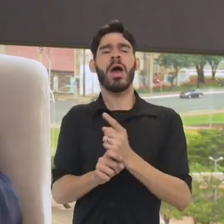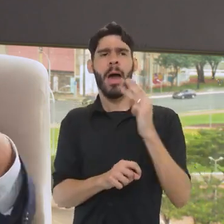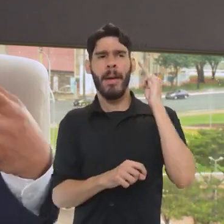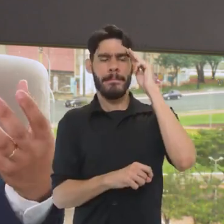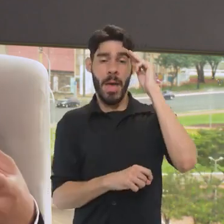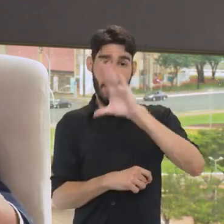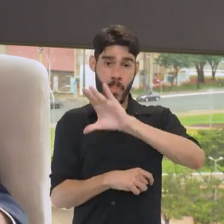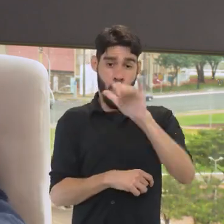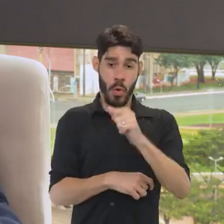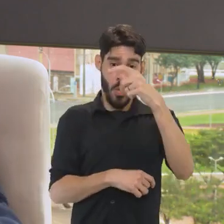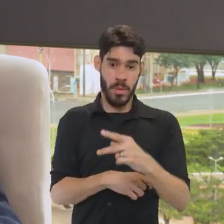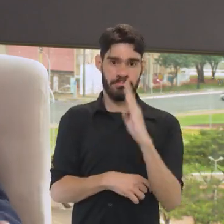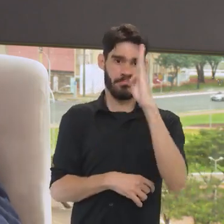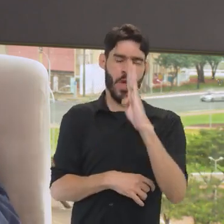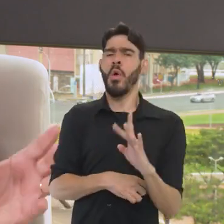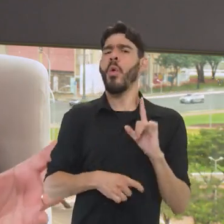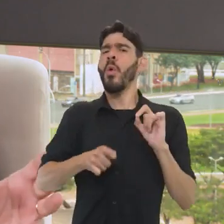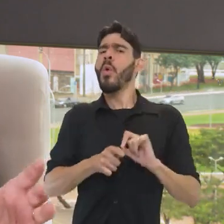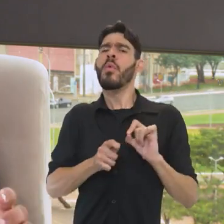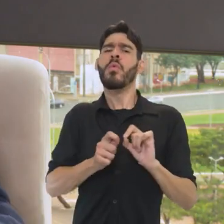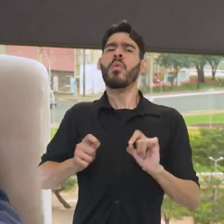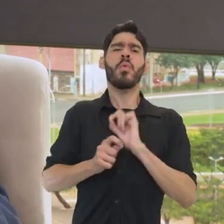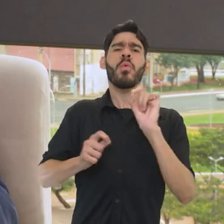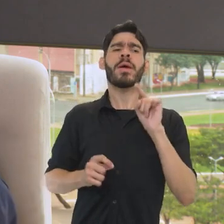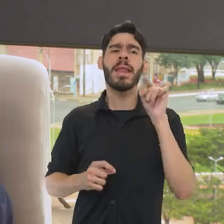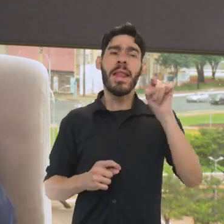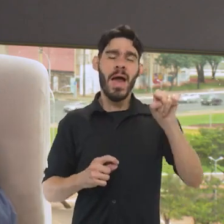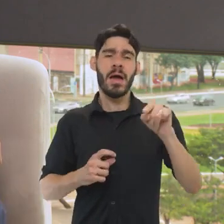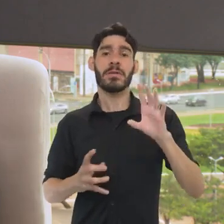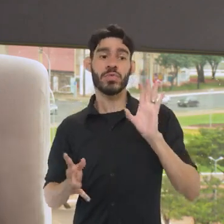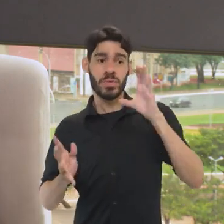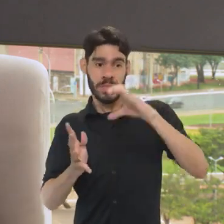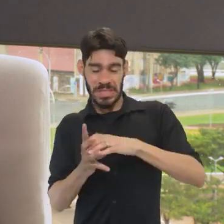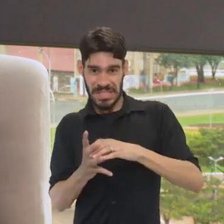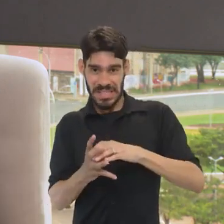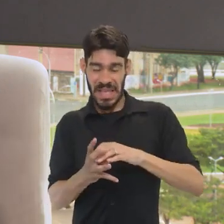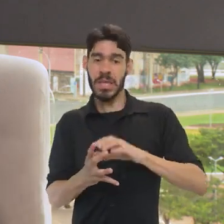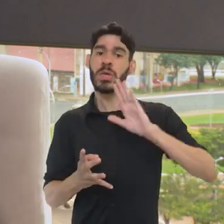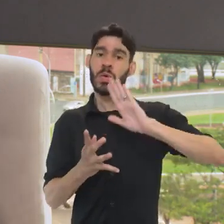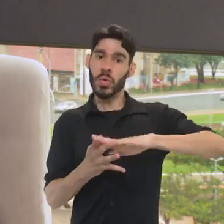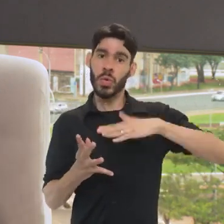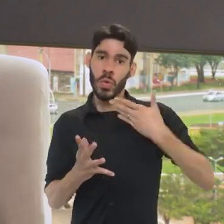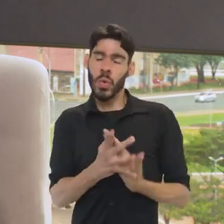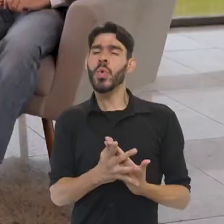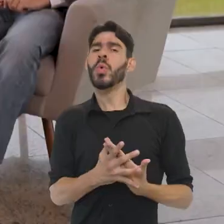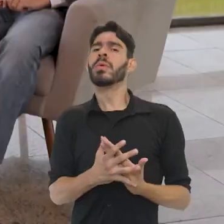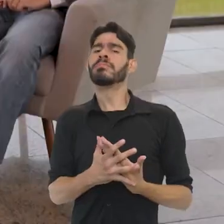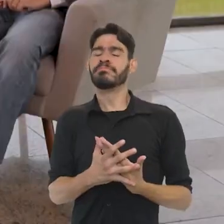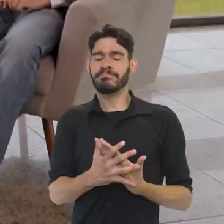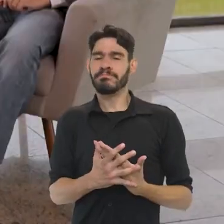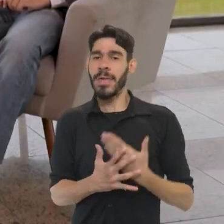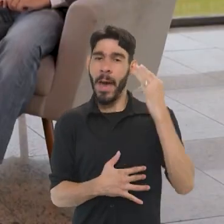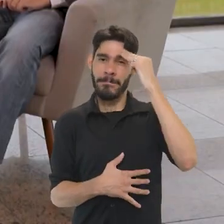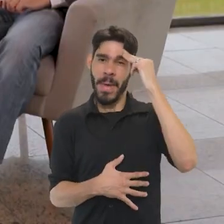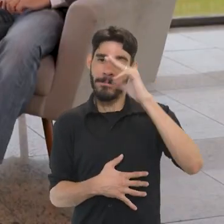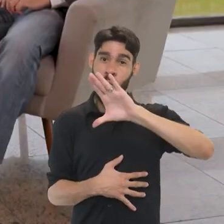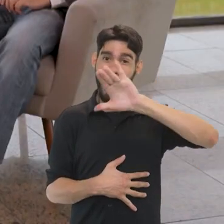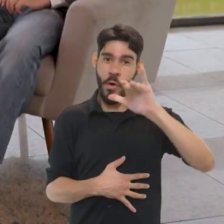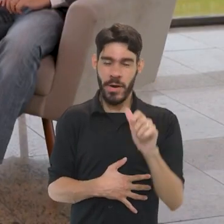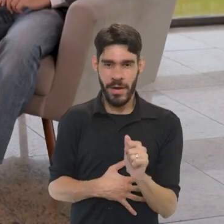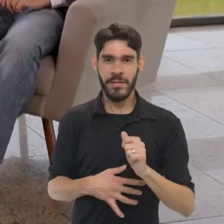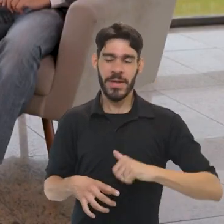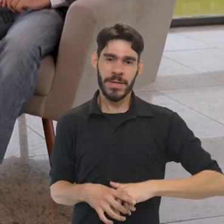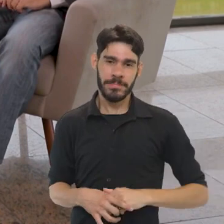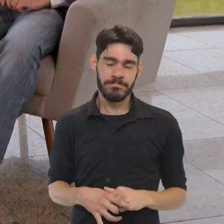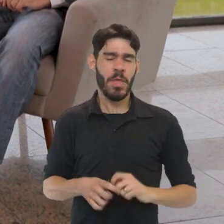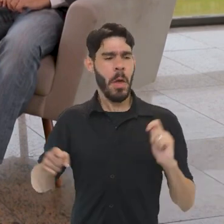para essa convergência da memória africana no país. O que vai ser lá? Lá será um centro de interpretação sobre a memória africana.